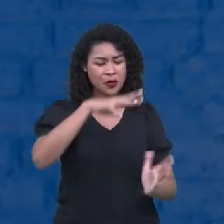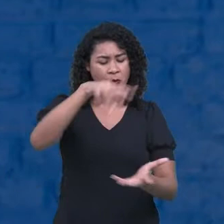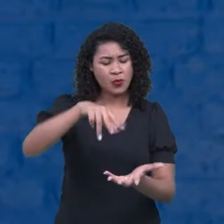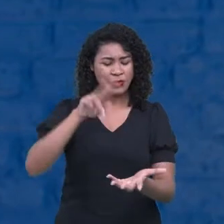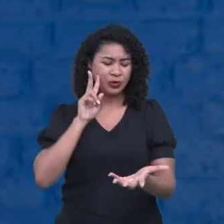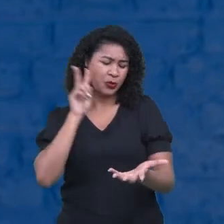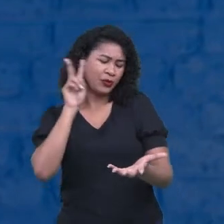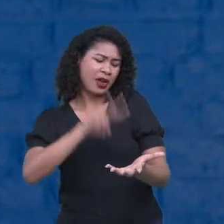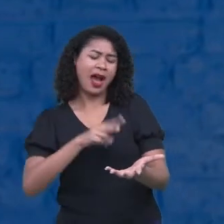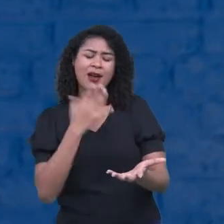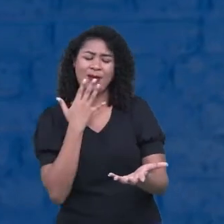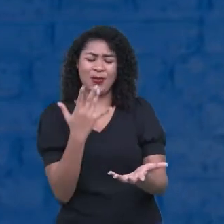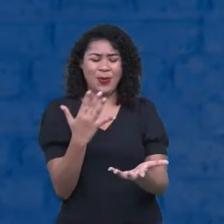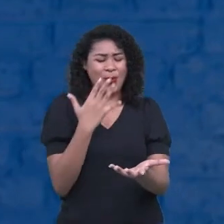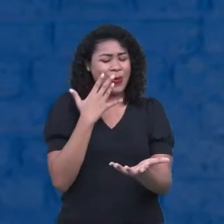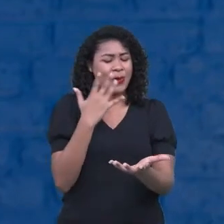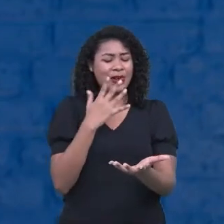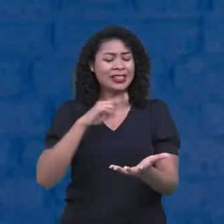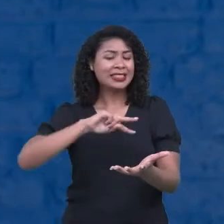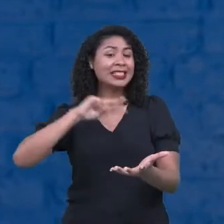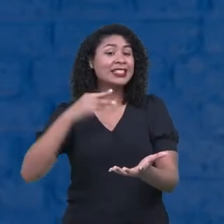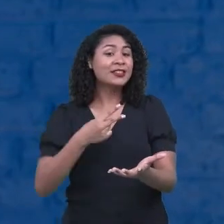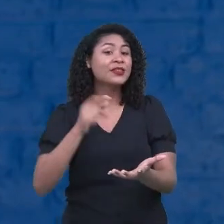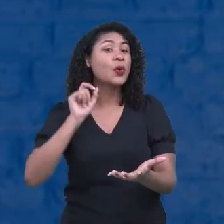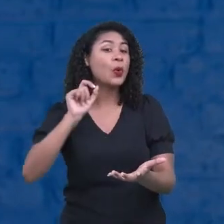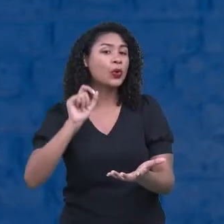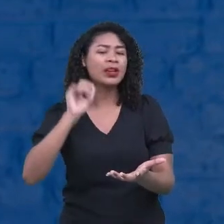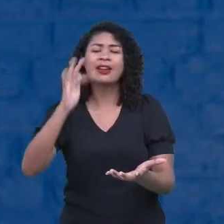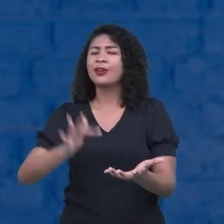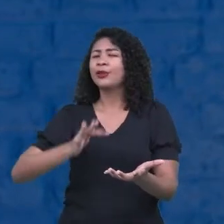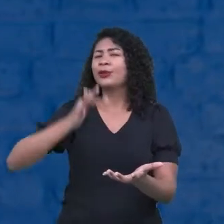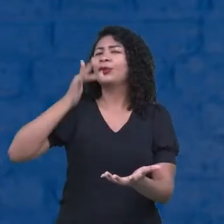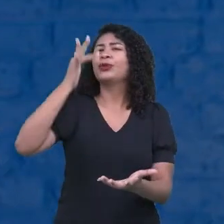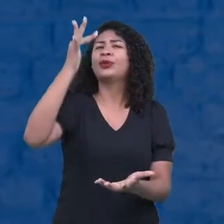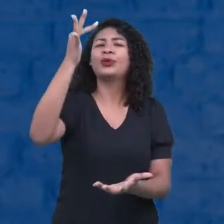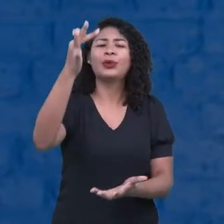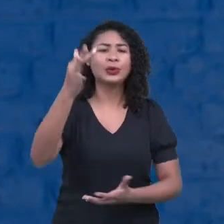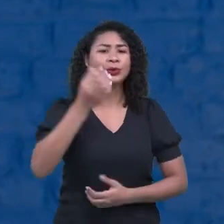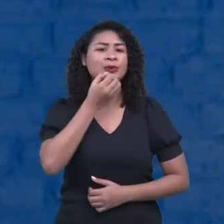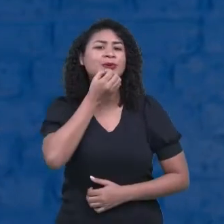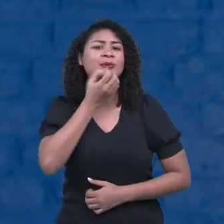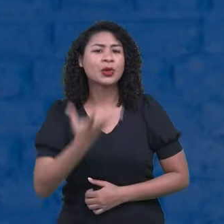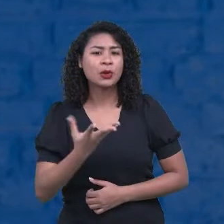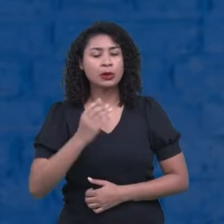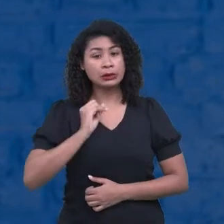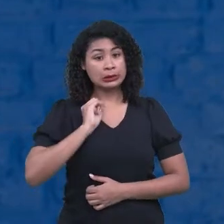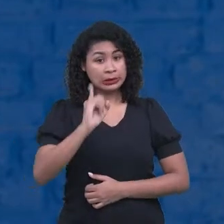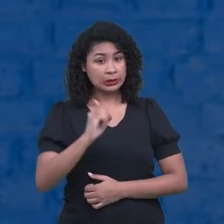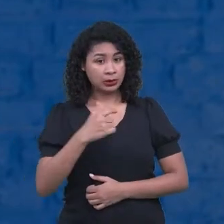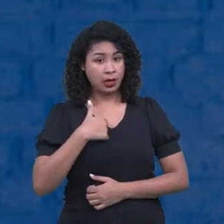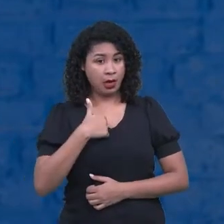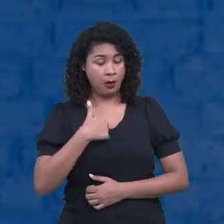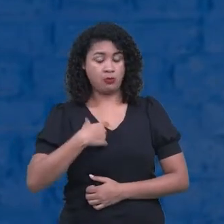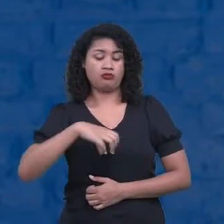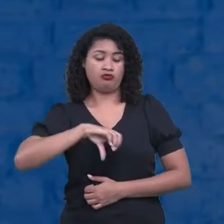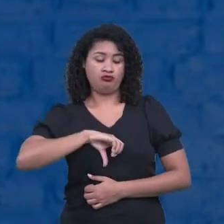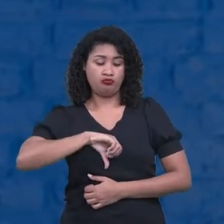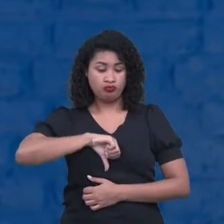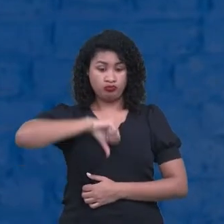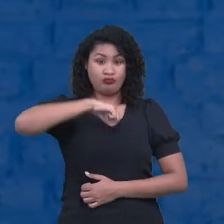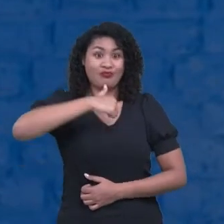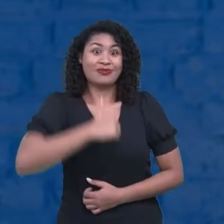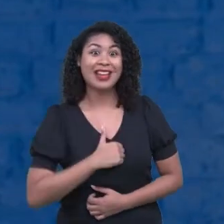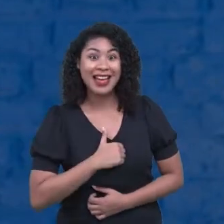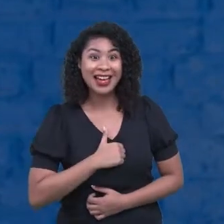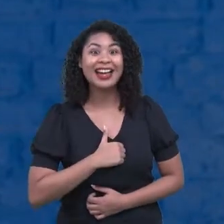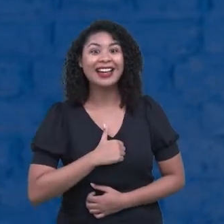coloridos, um futuro sem esse sombrio, com essa tristeza. Se eu estou de bom humor. E às vezes nós nem percebemos